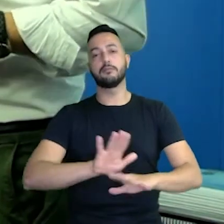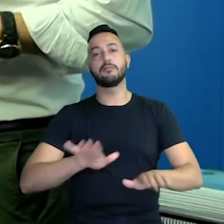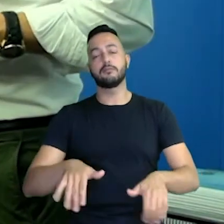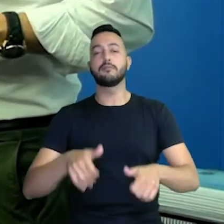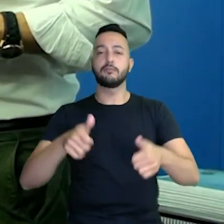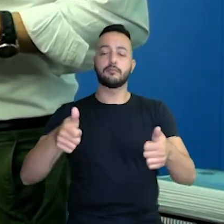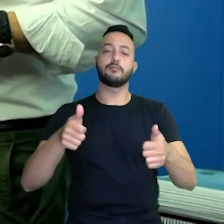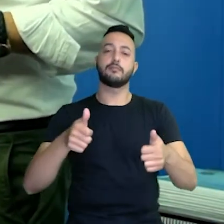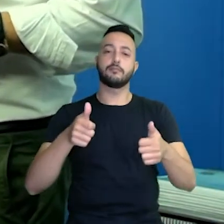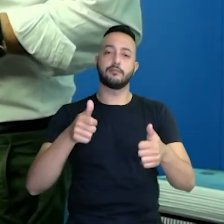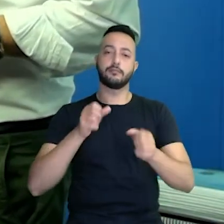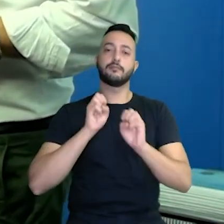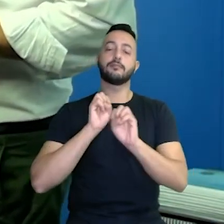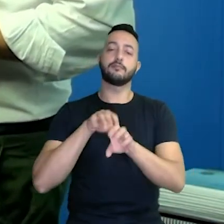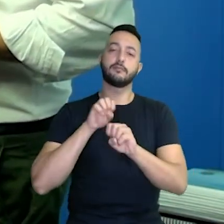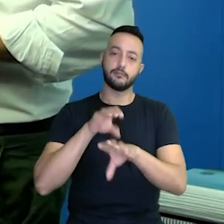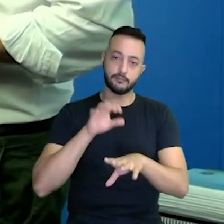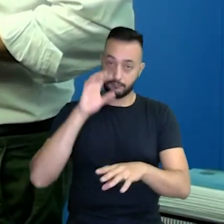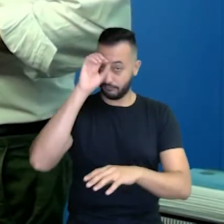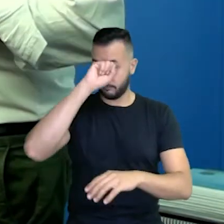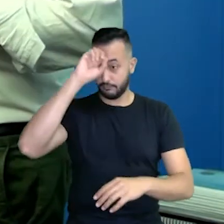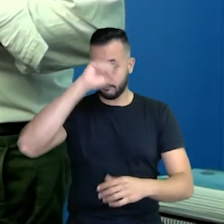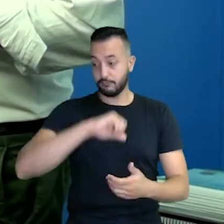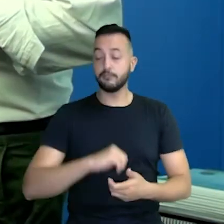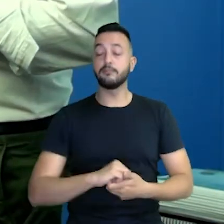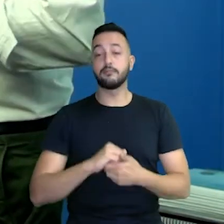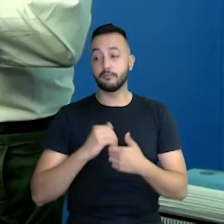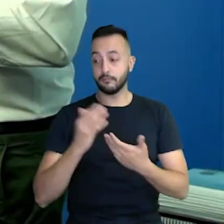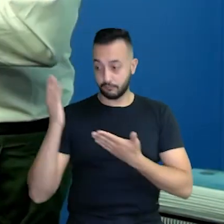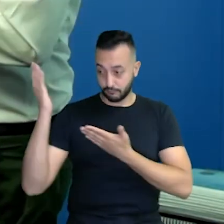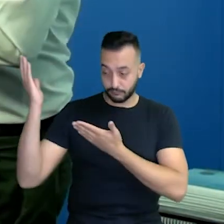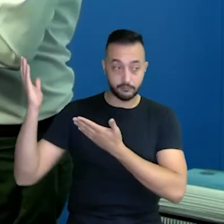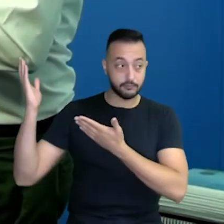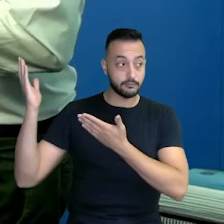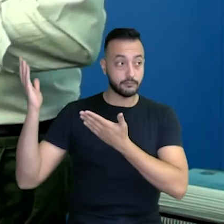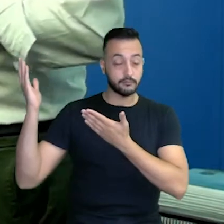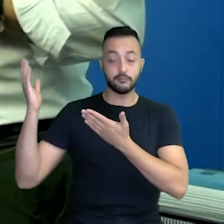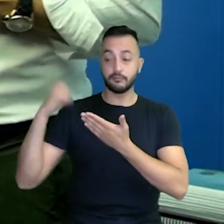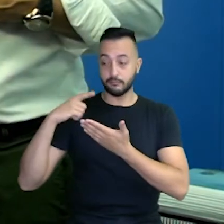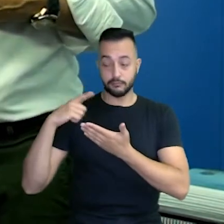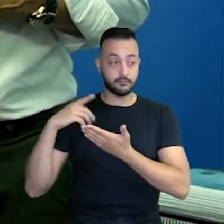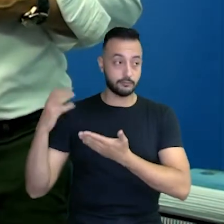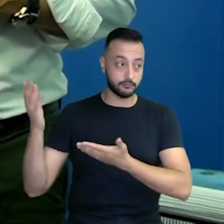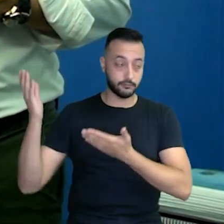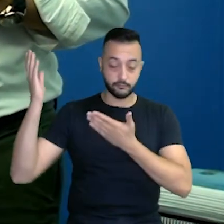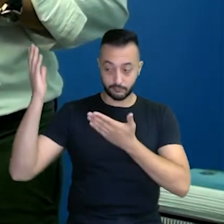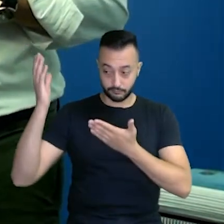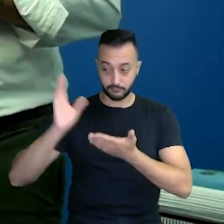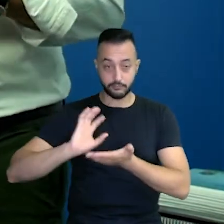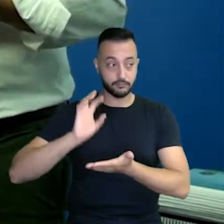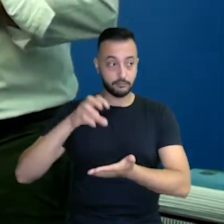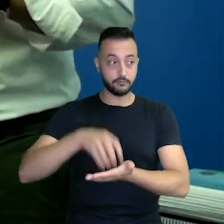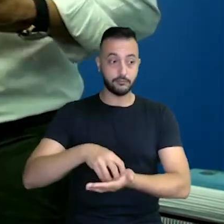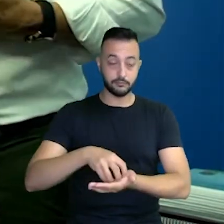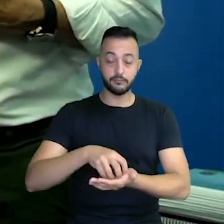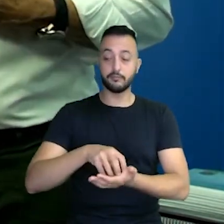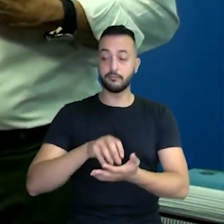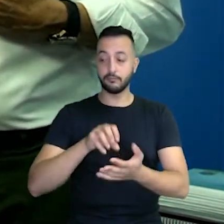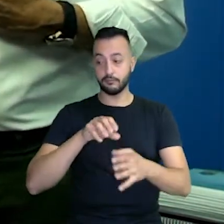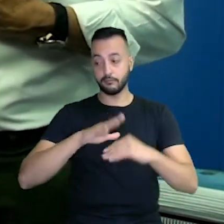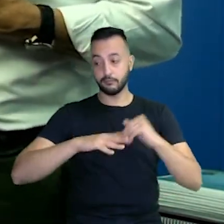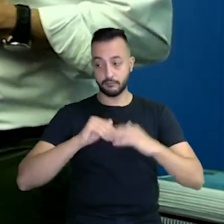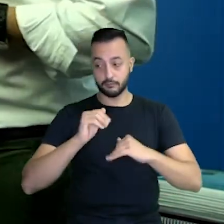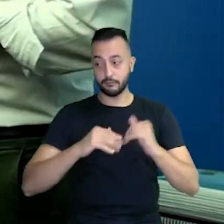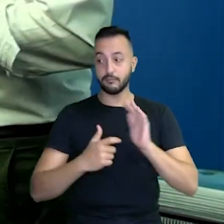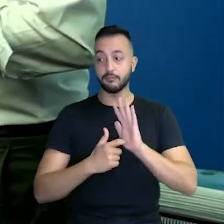melhor o ensino e a aprendizagem. Está aí o núcleo de formação, são evidências do